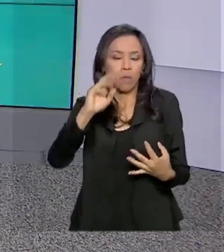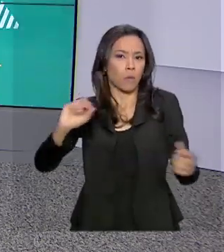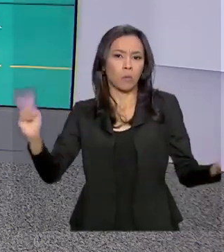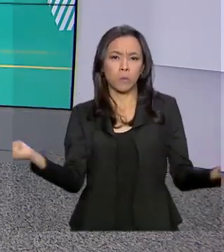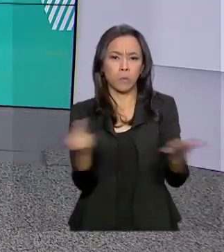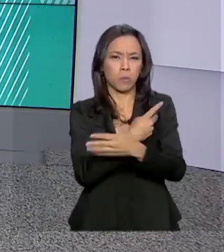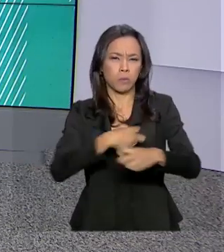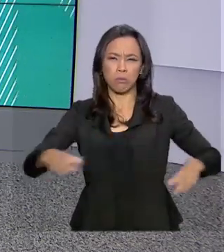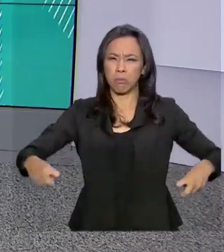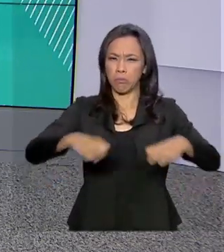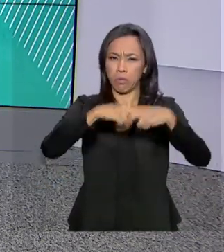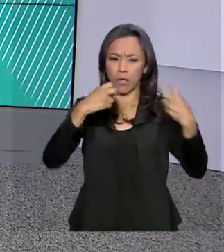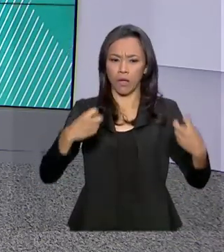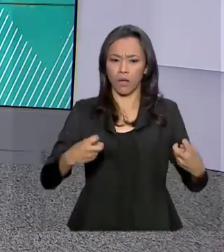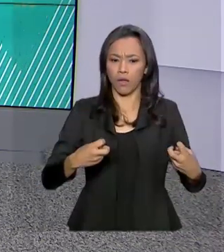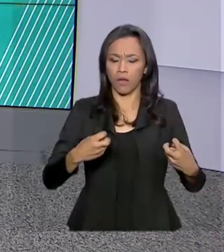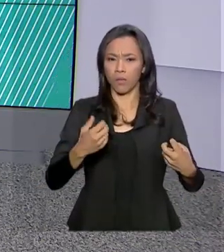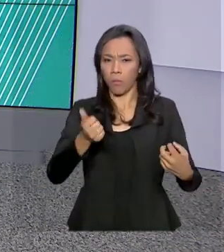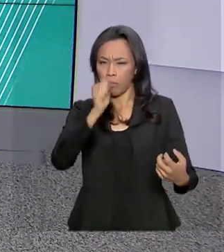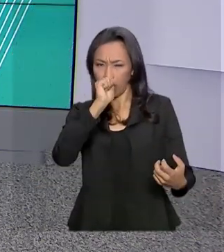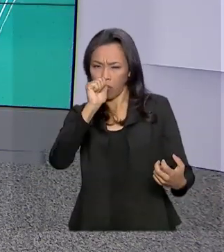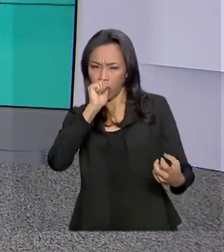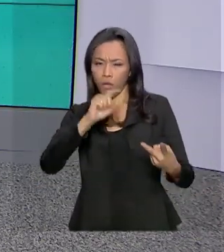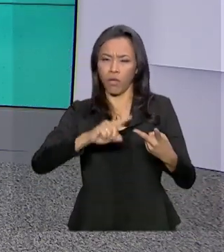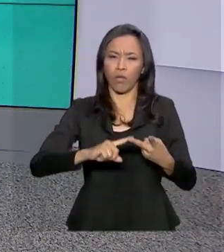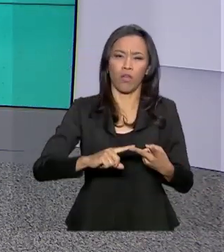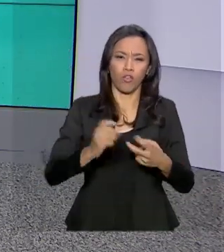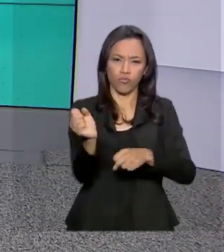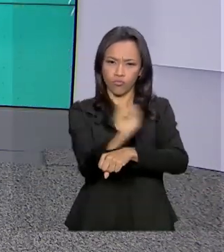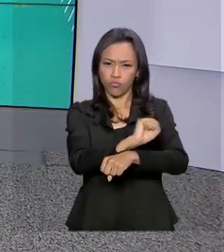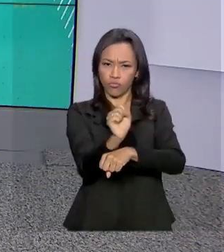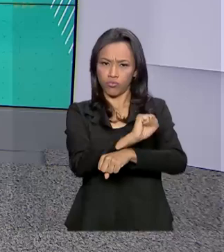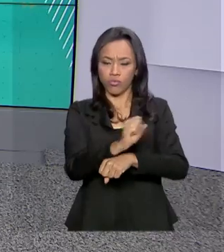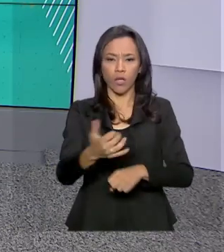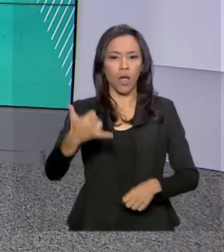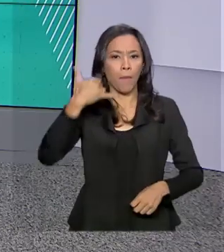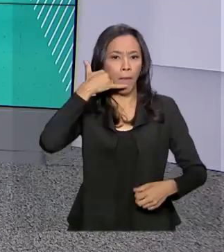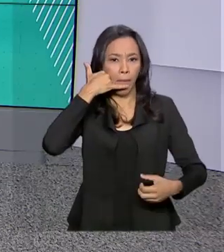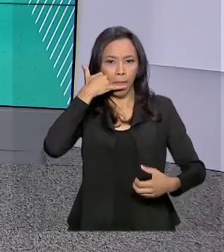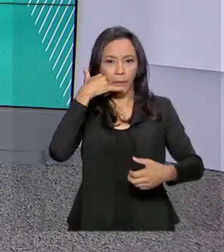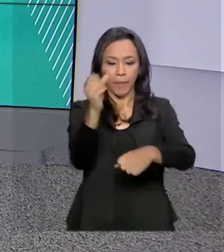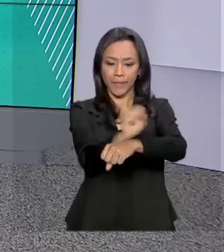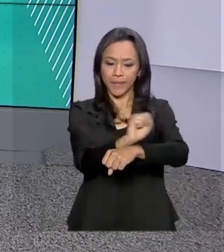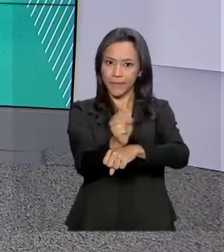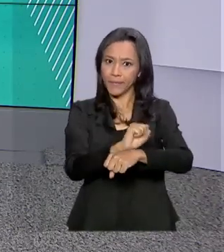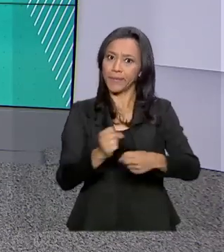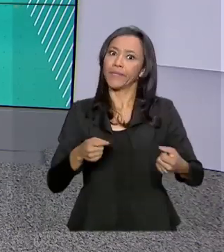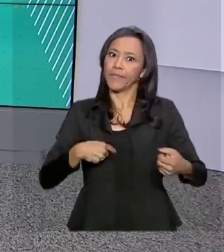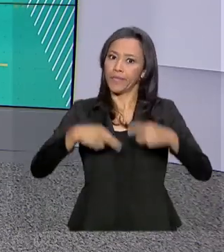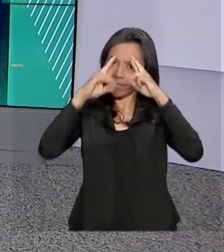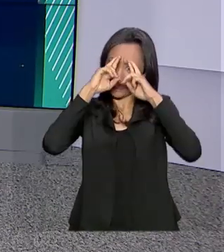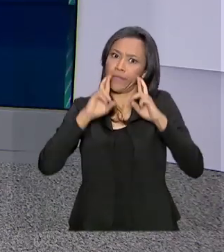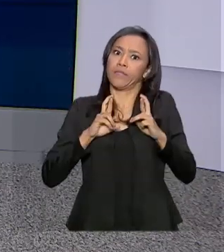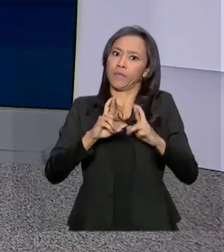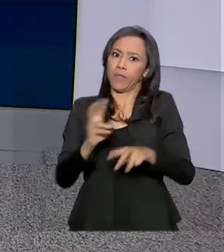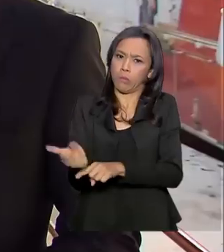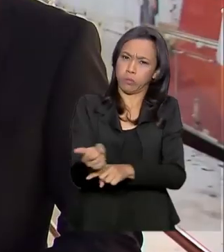como beber e dirigir, uso de celular ao volante e desrespeito aos limites de velocidade.